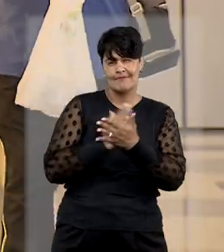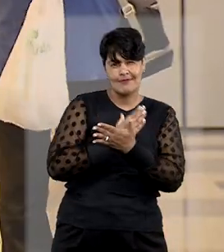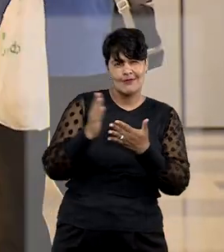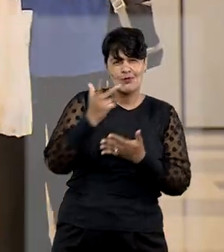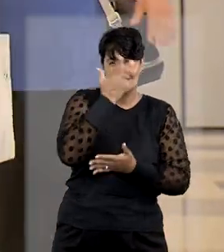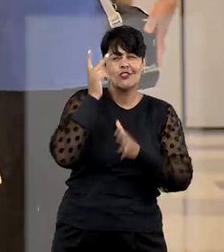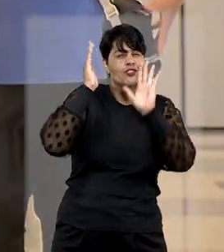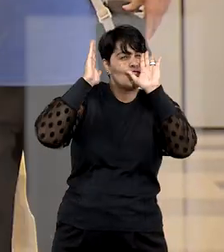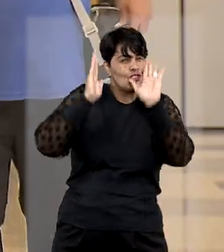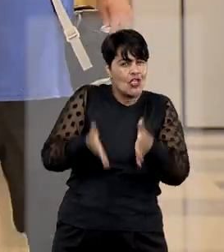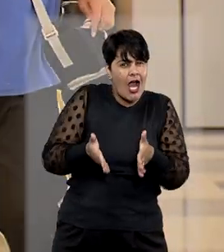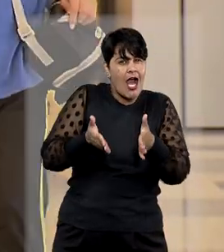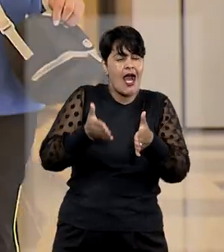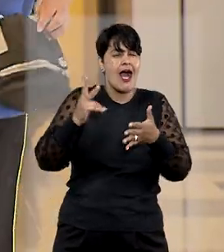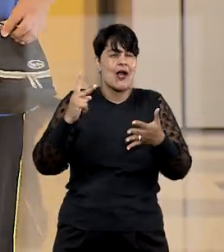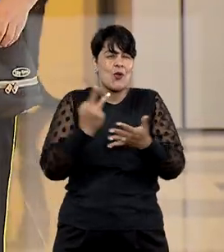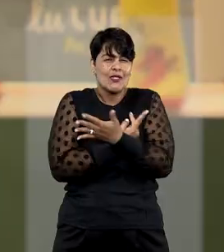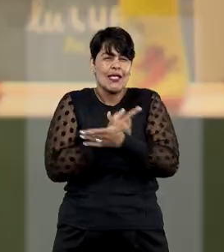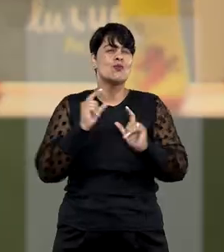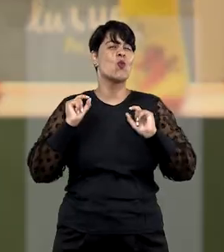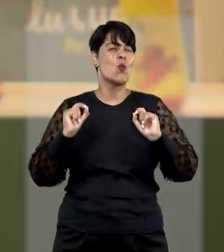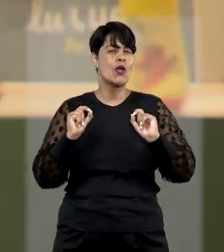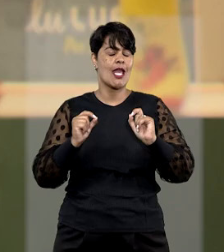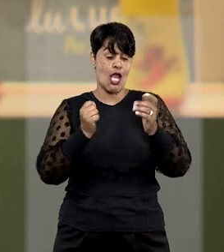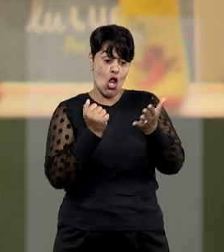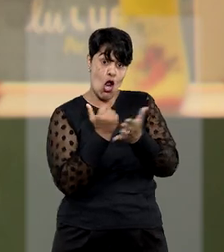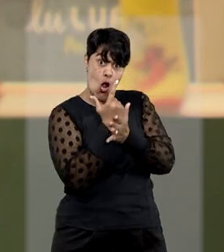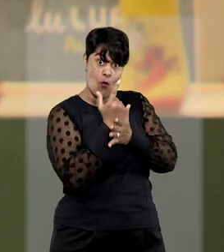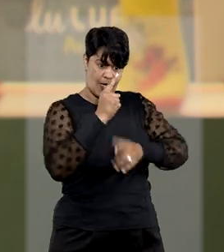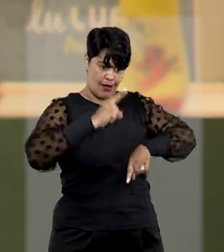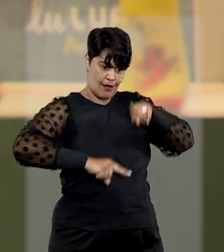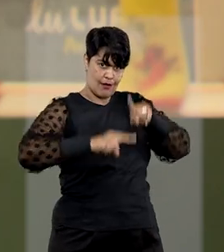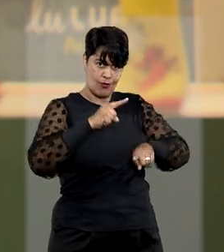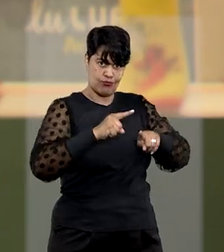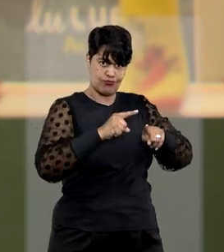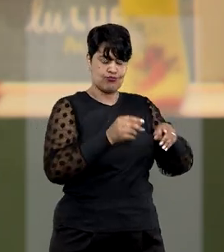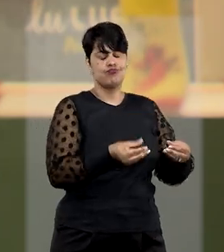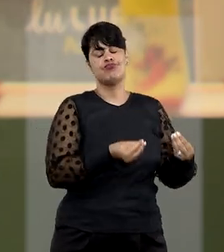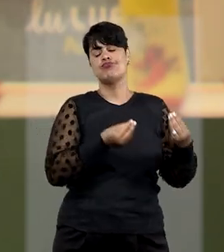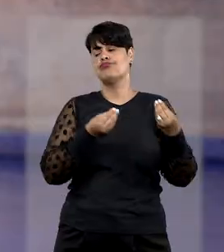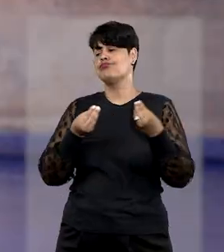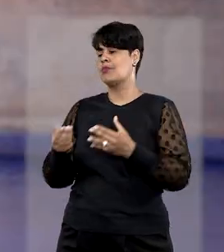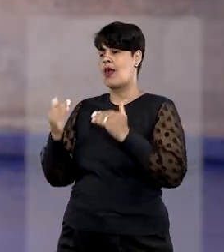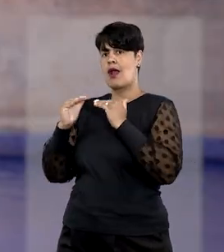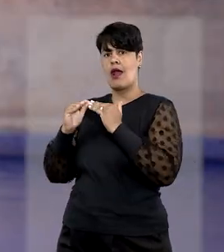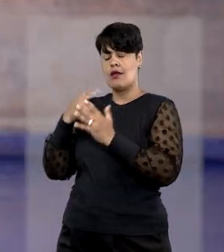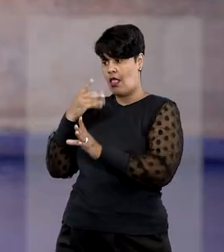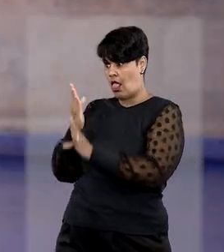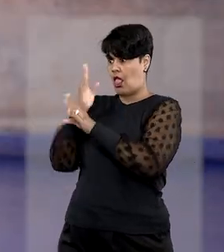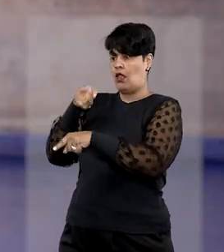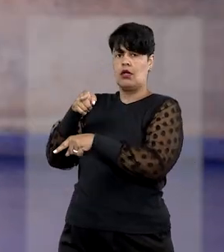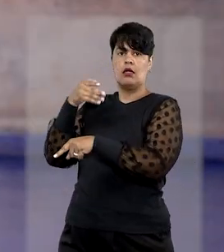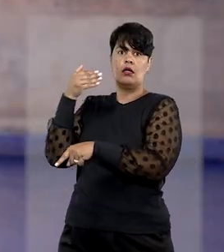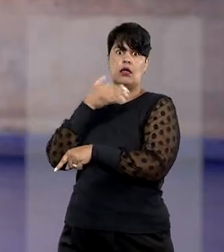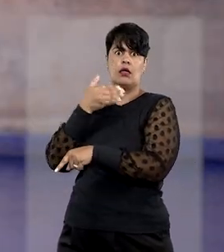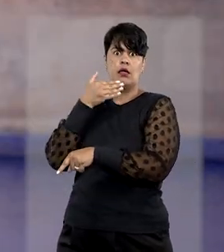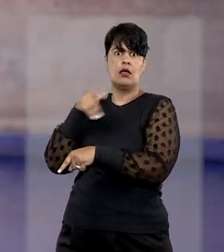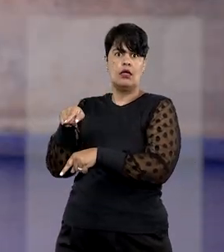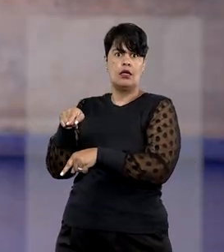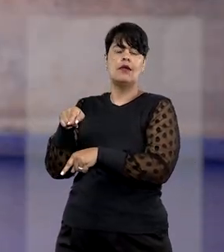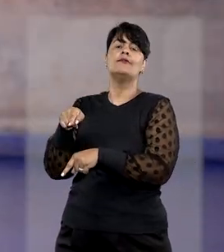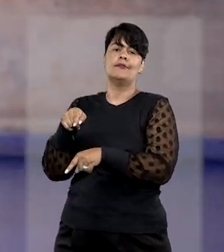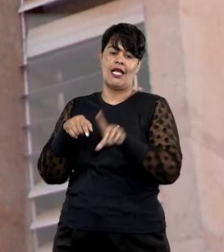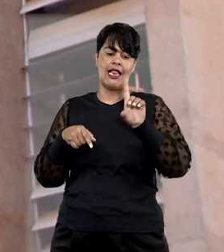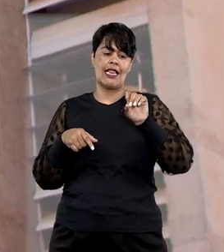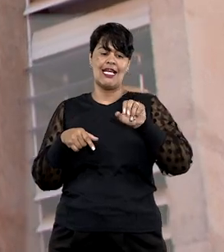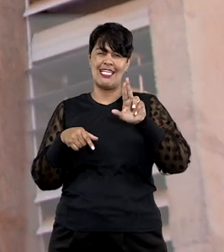desagradável situação de comprar um produto e depois acabar se deparando com um defeito. Daniel foi uma dessas